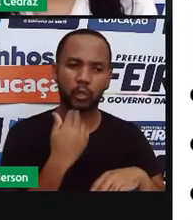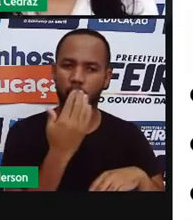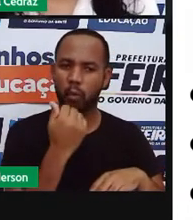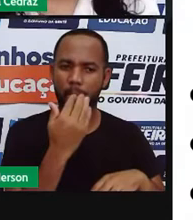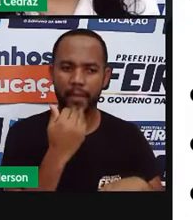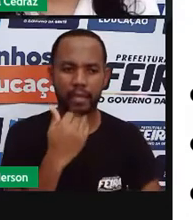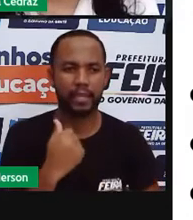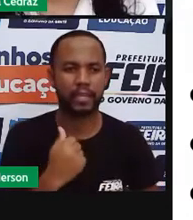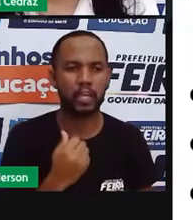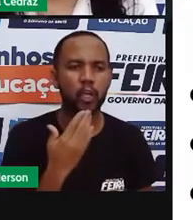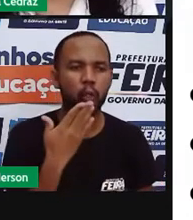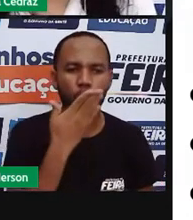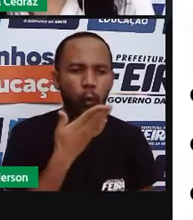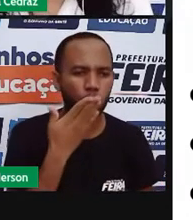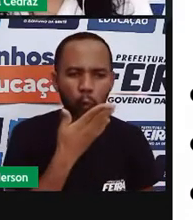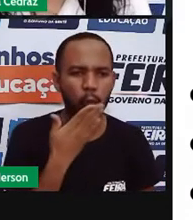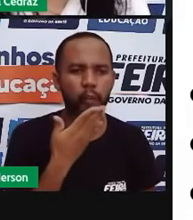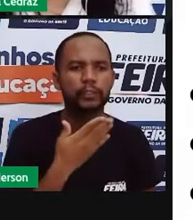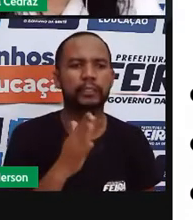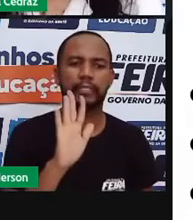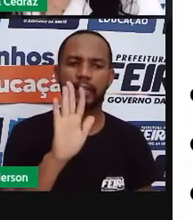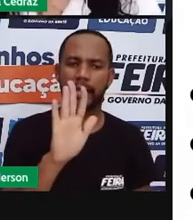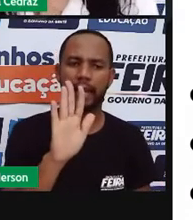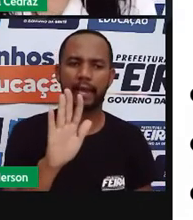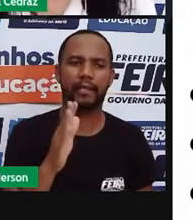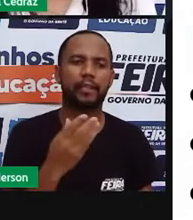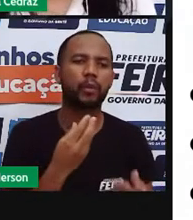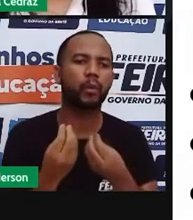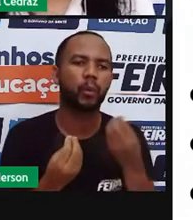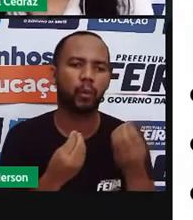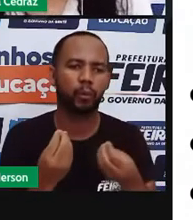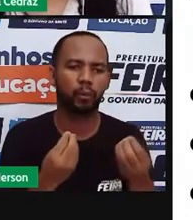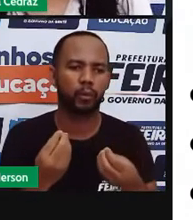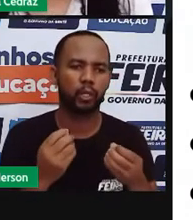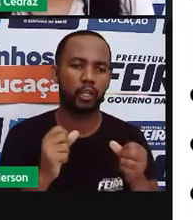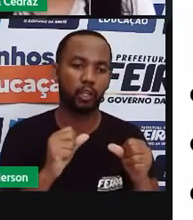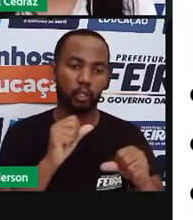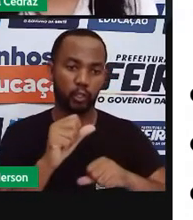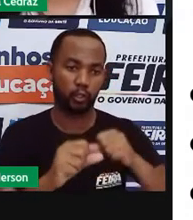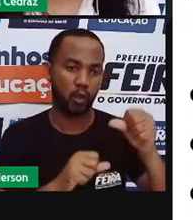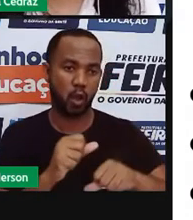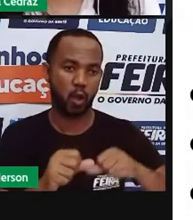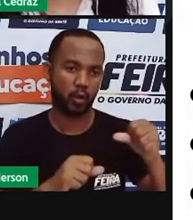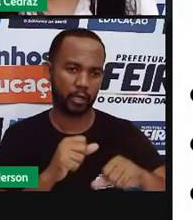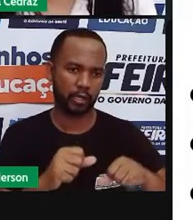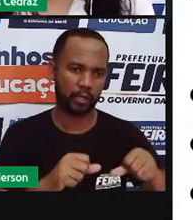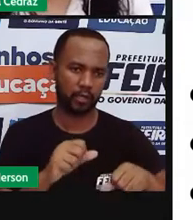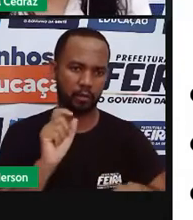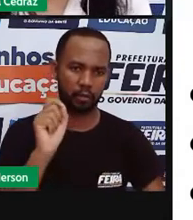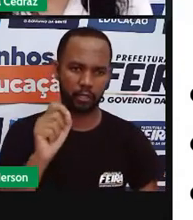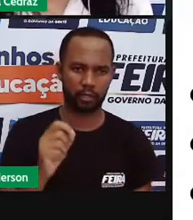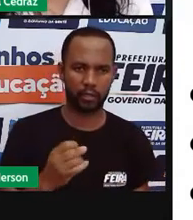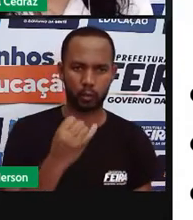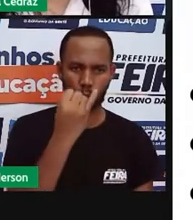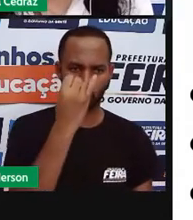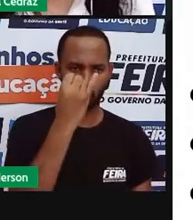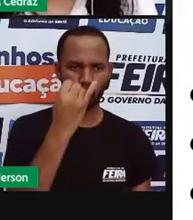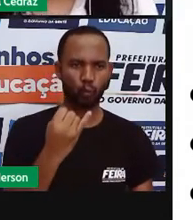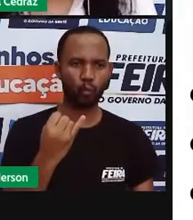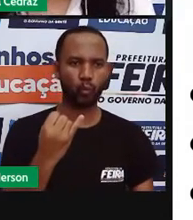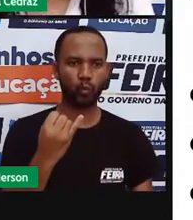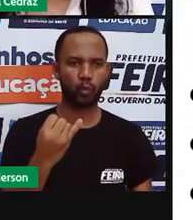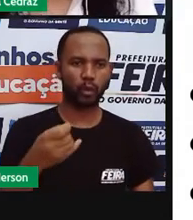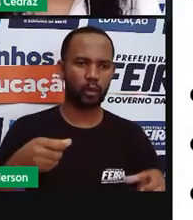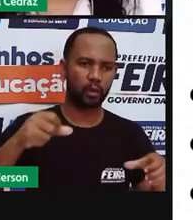principalmente o açúcar. Então, o que as pessoas fizeram? Colocaram nas receitas as substituições.